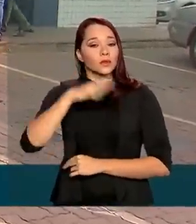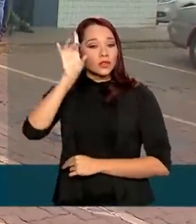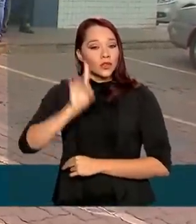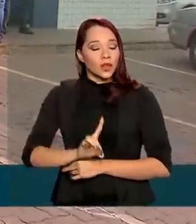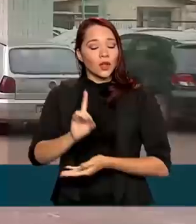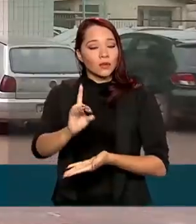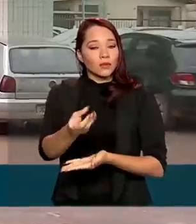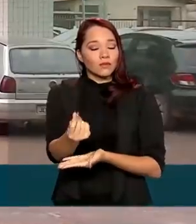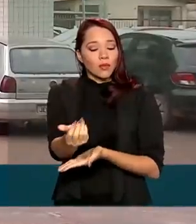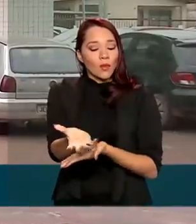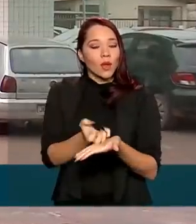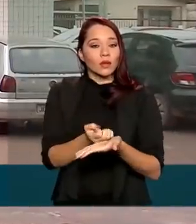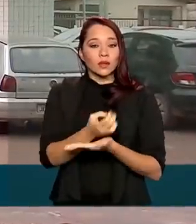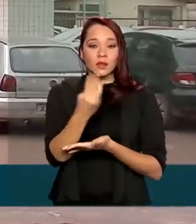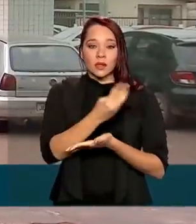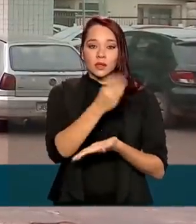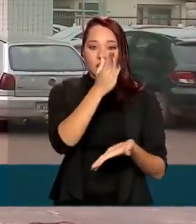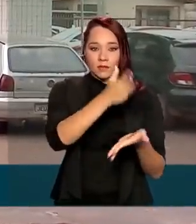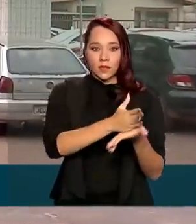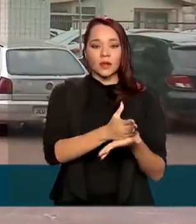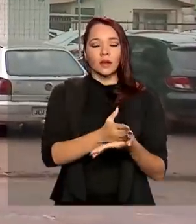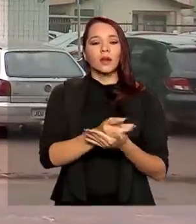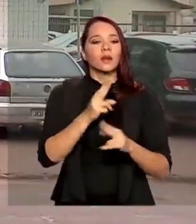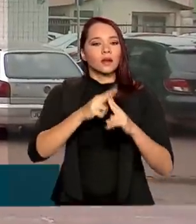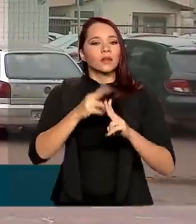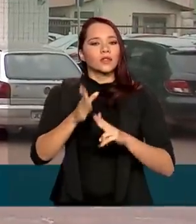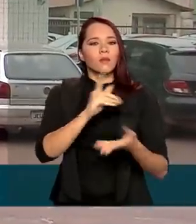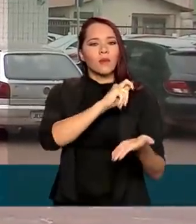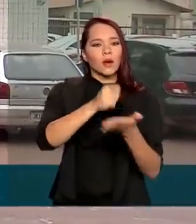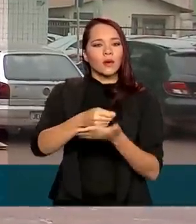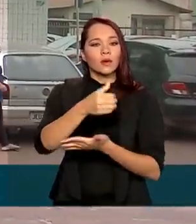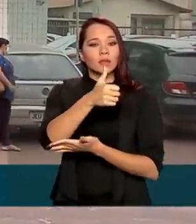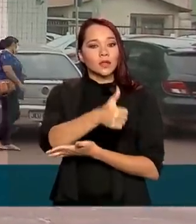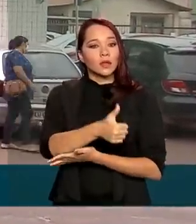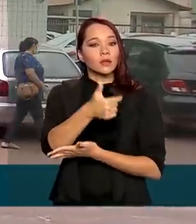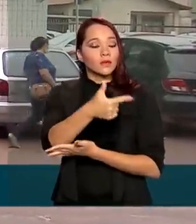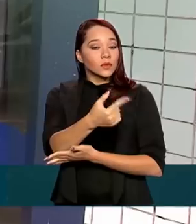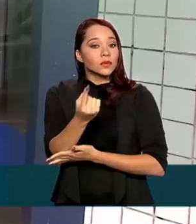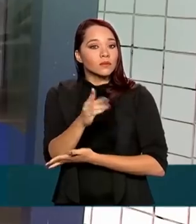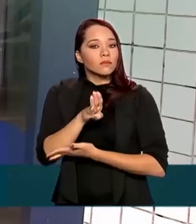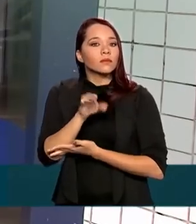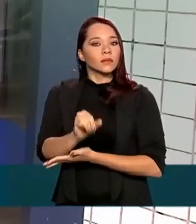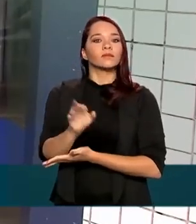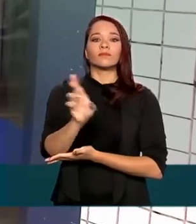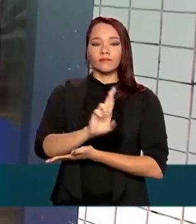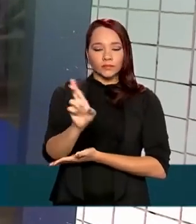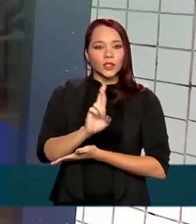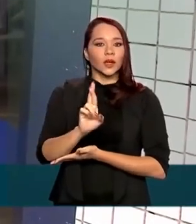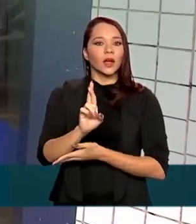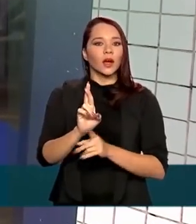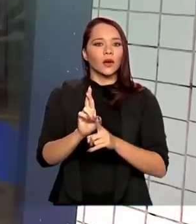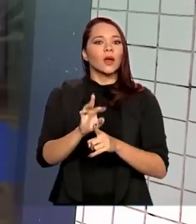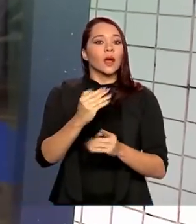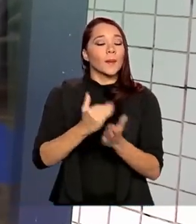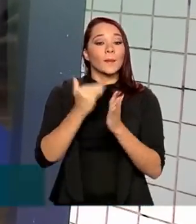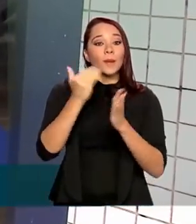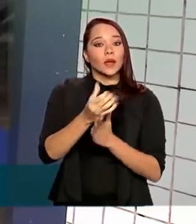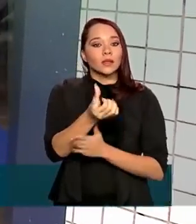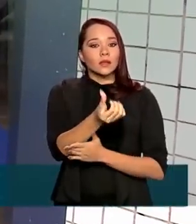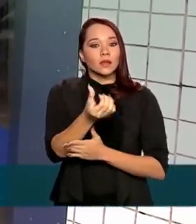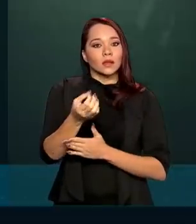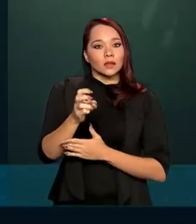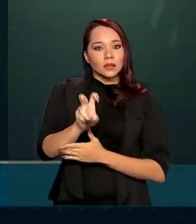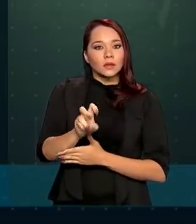terceiro lote. No total, a Caixa já pagou 121 bilhões de reais a mais de 65 milhões de